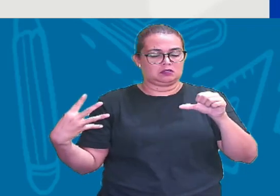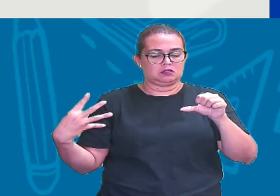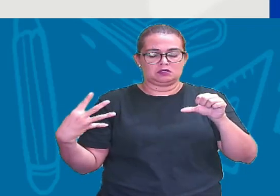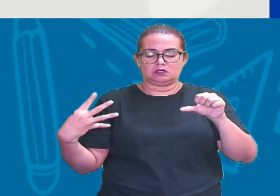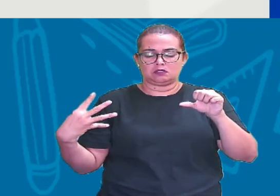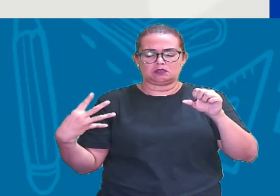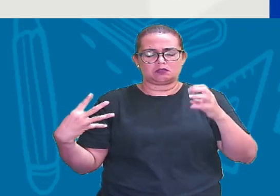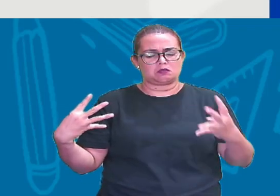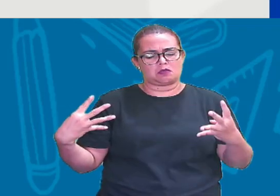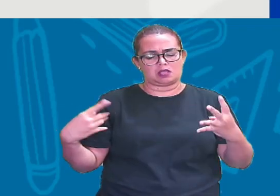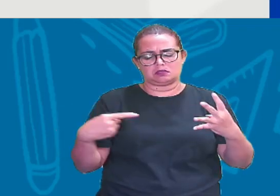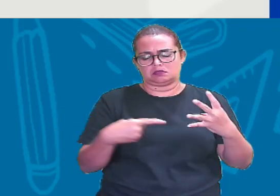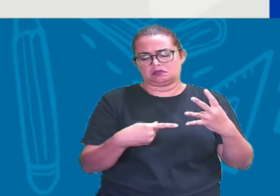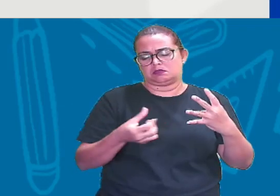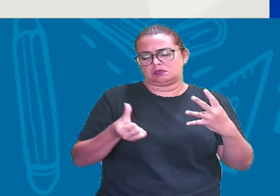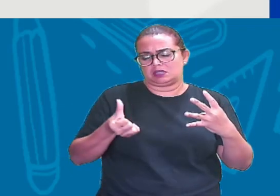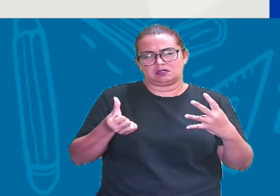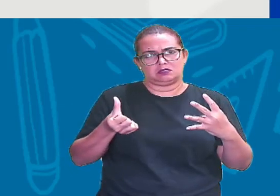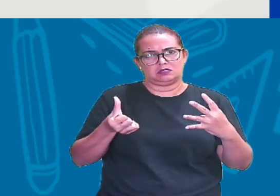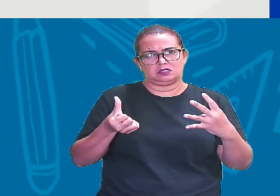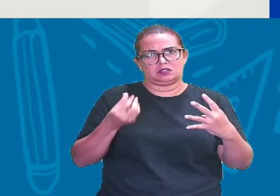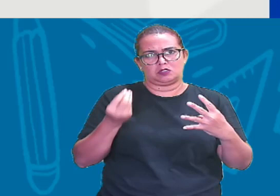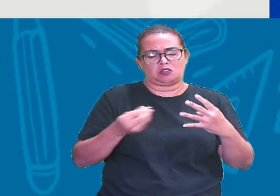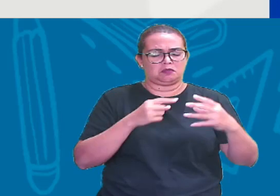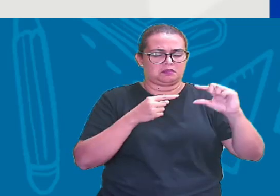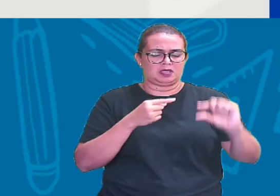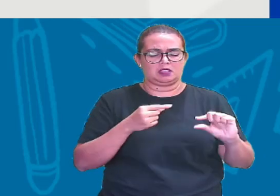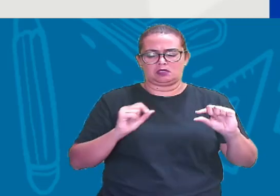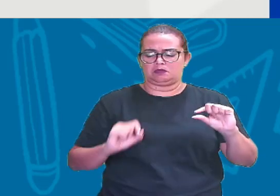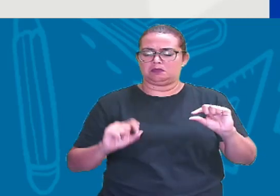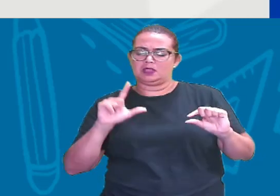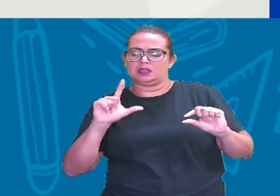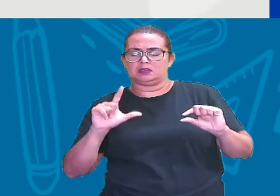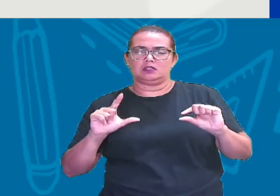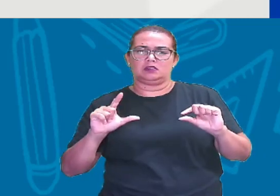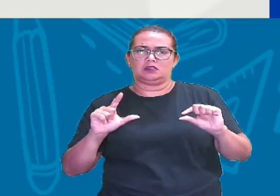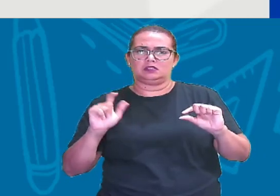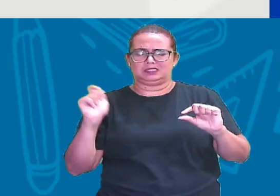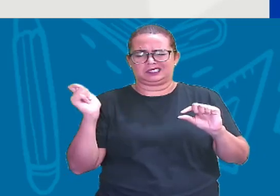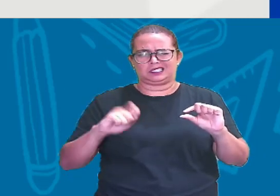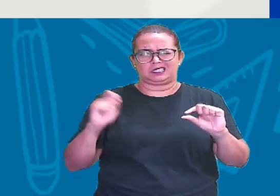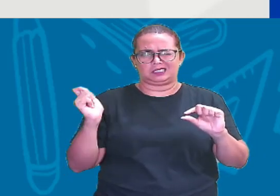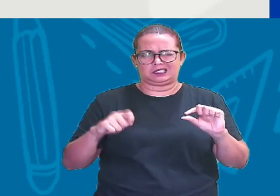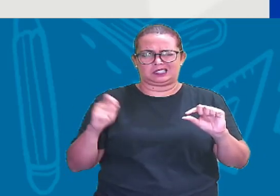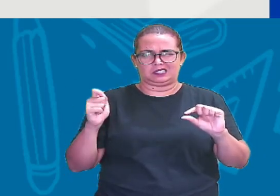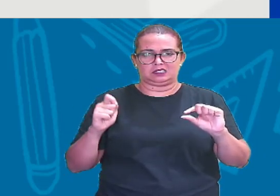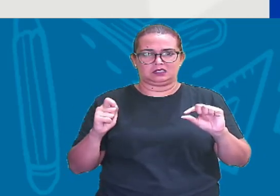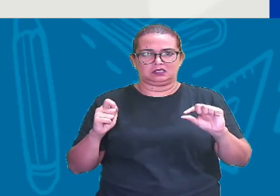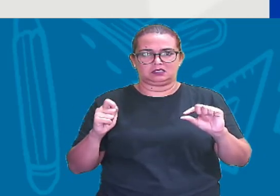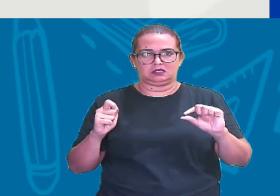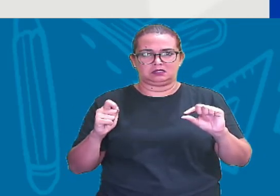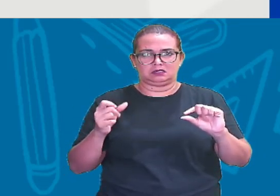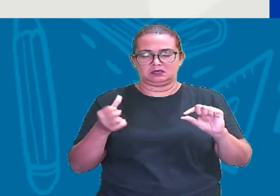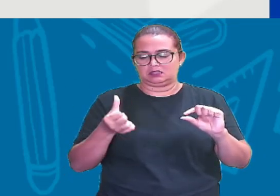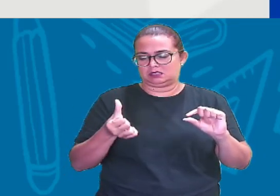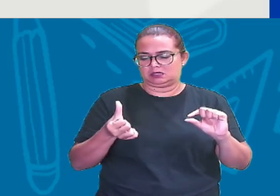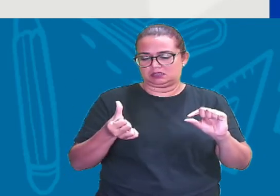Eu posso tirar de um número pequeno? Eu posso tirar 6 de um número menor que ele?